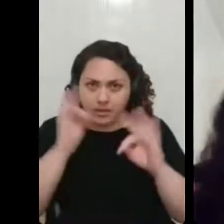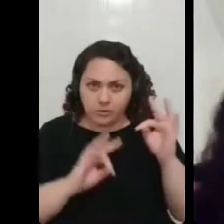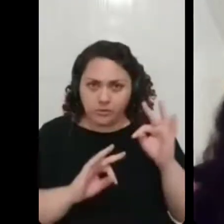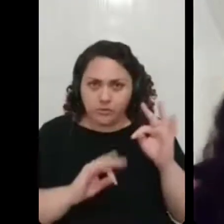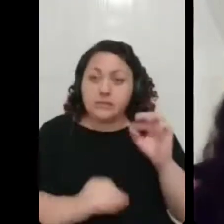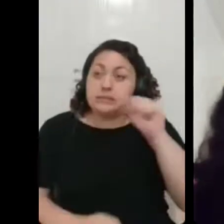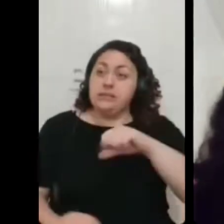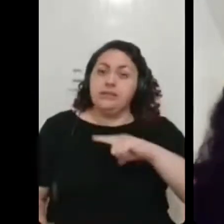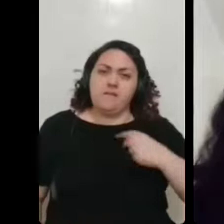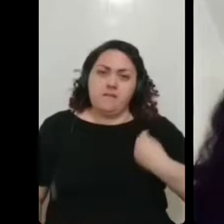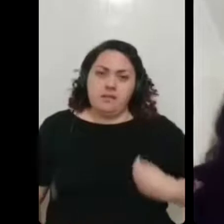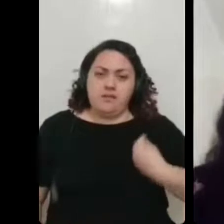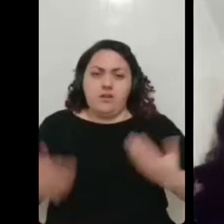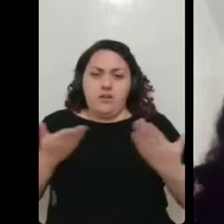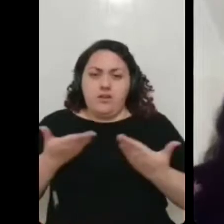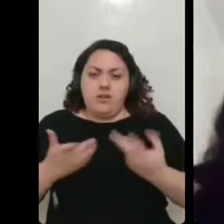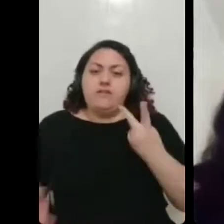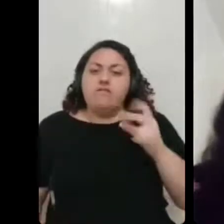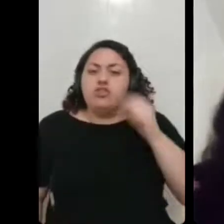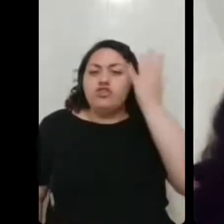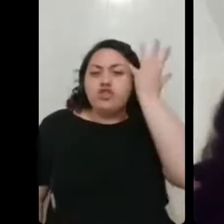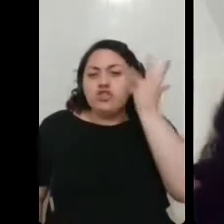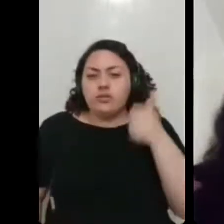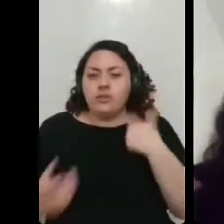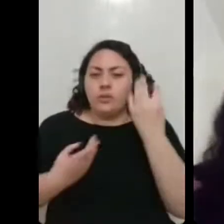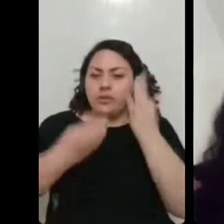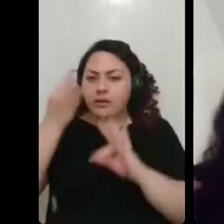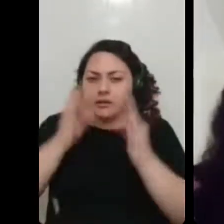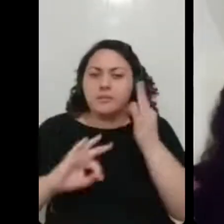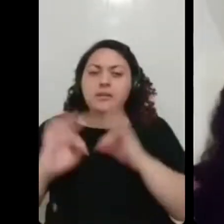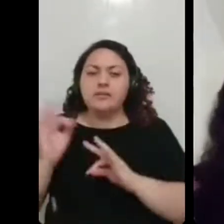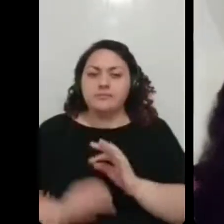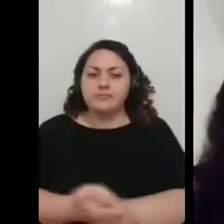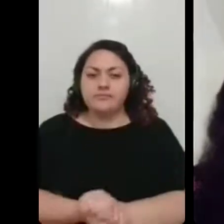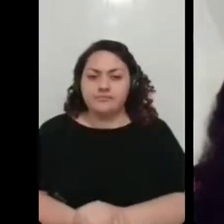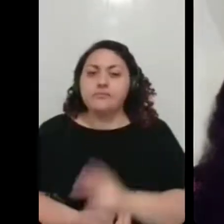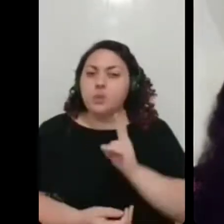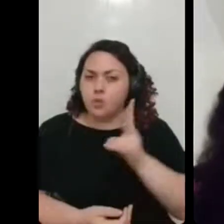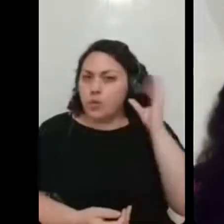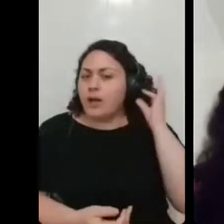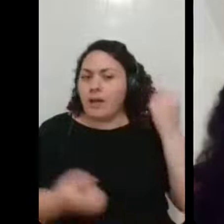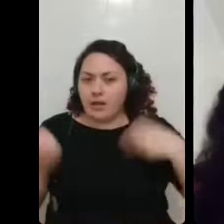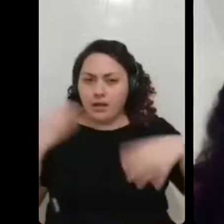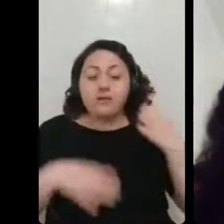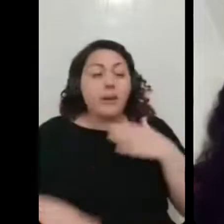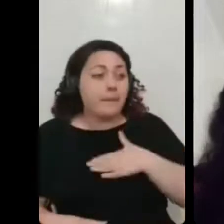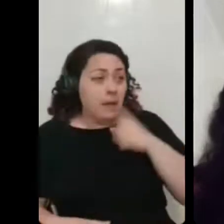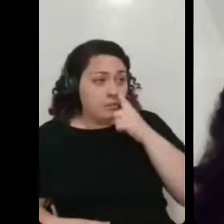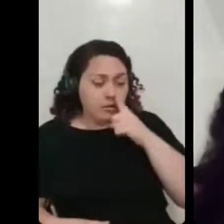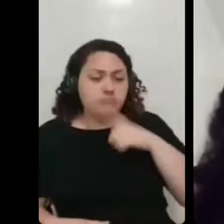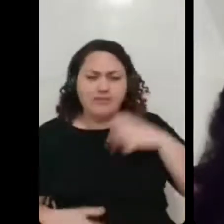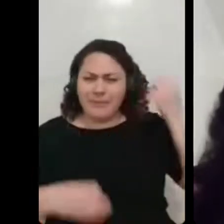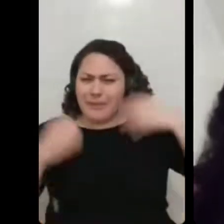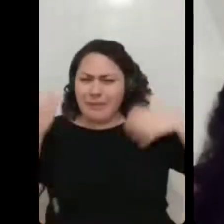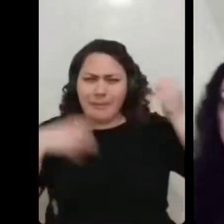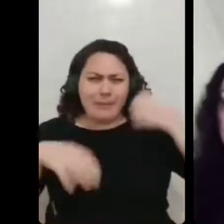Estou fazendo faz uns 20 dias. E vou te dizer, ela me deu uma de cabelo. E ela achou que